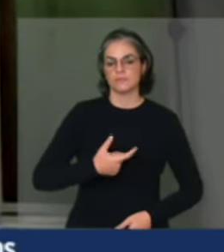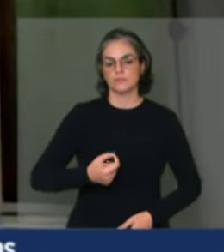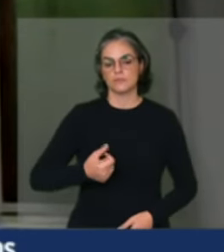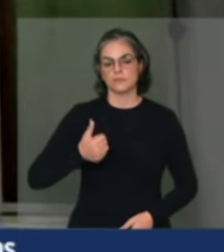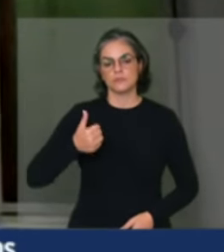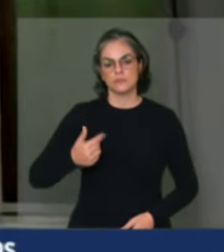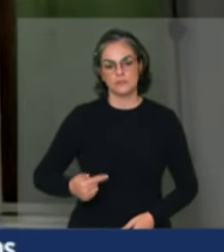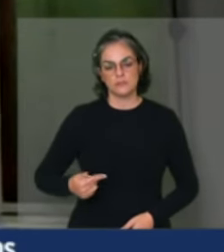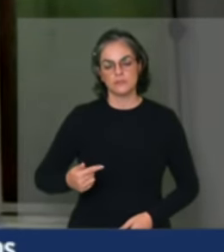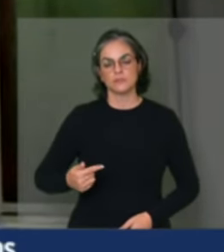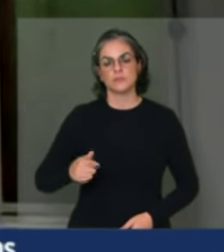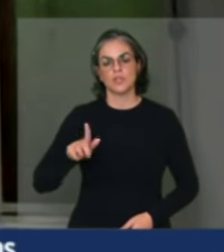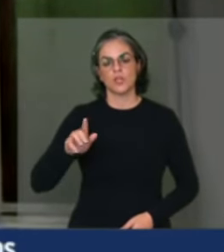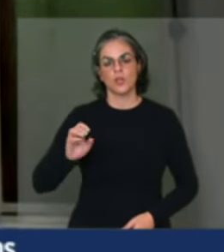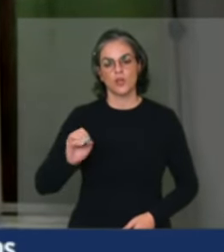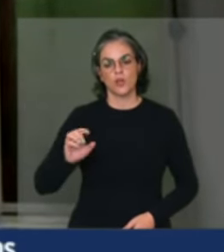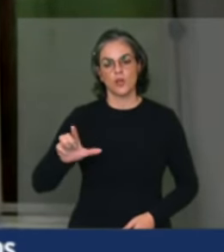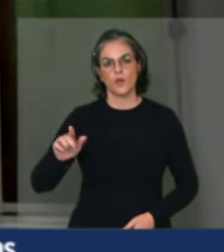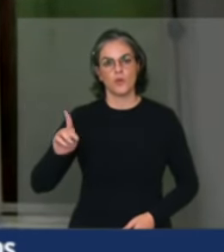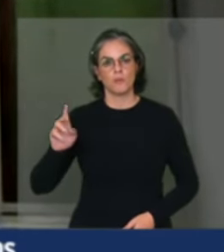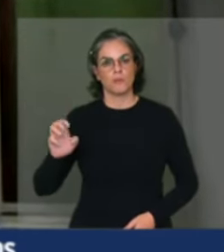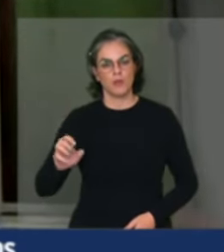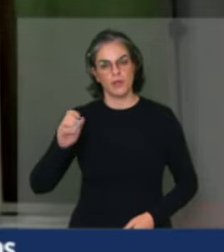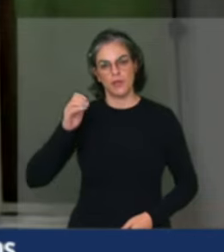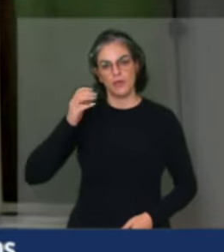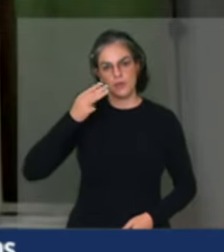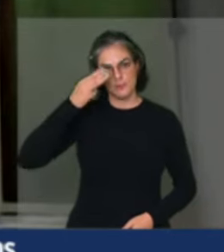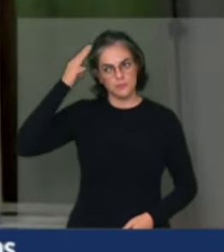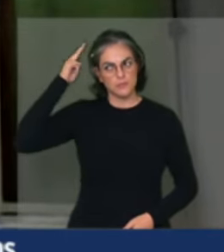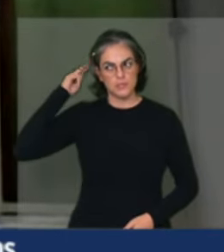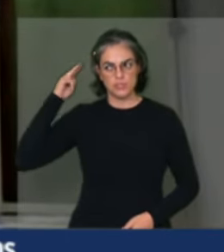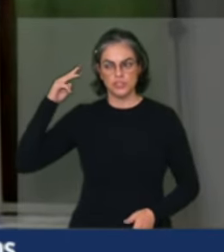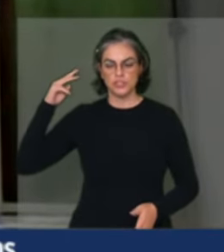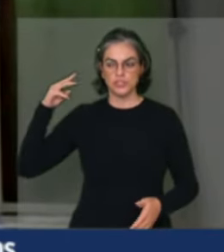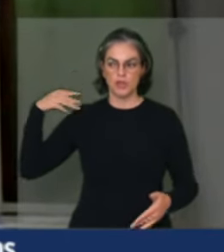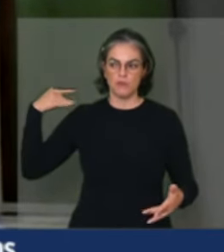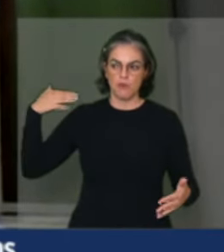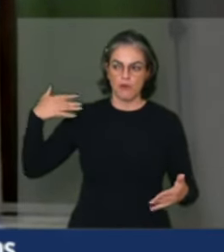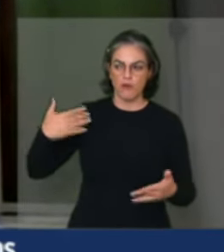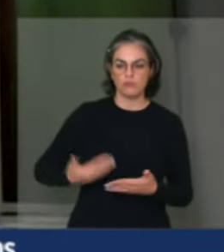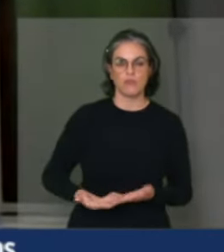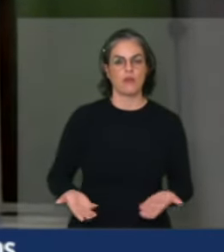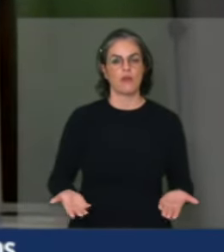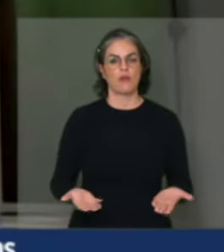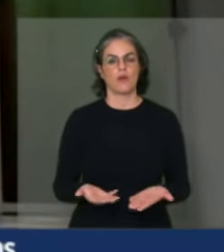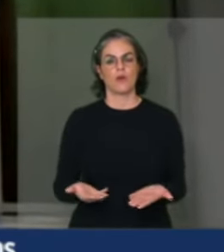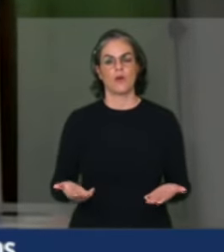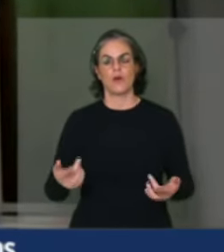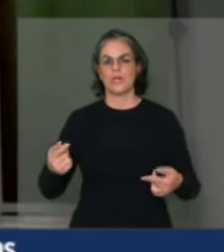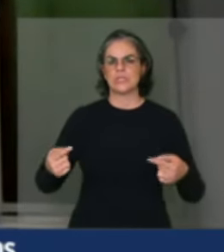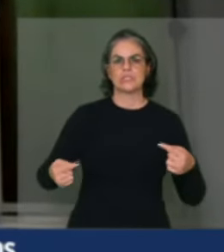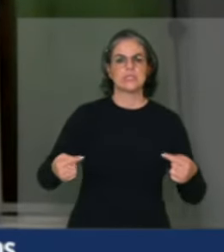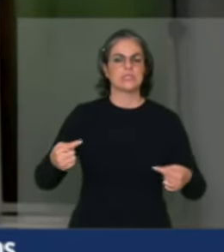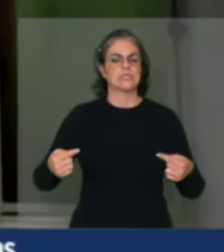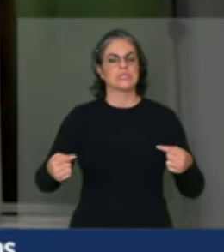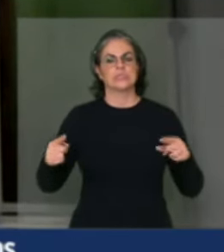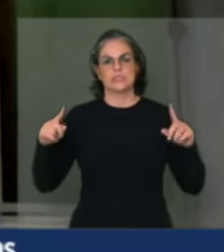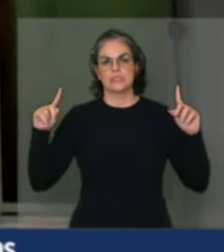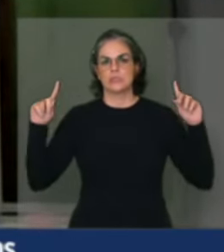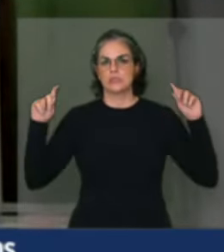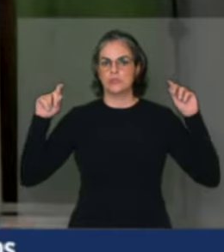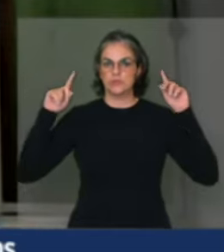assumido o governo Michel Temer, dali para cá, a correlação de forças ficou muito confrontada